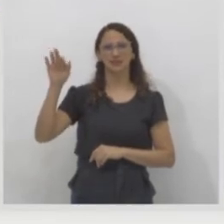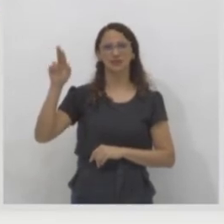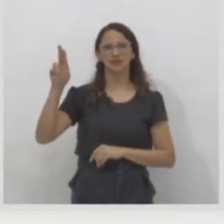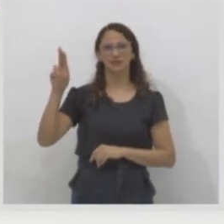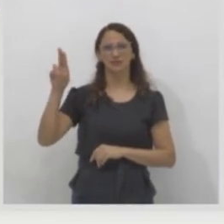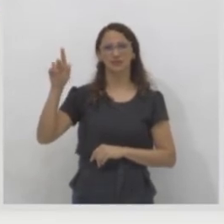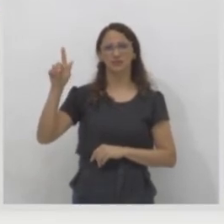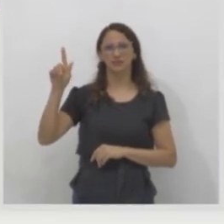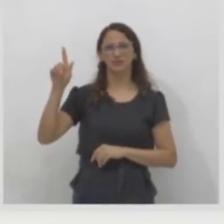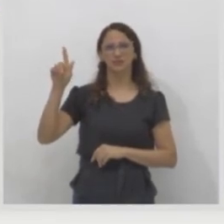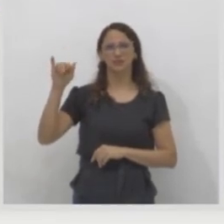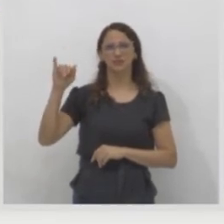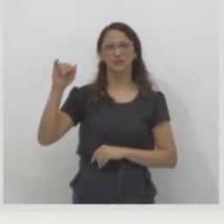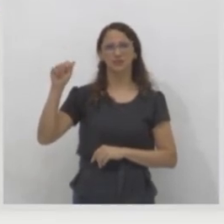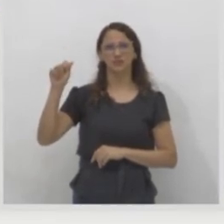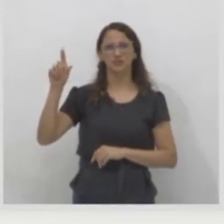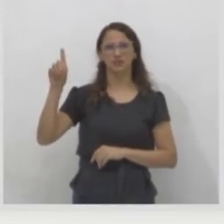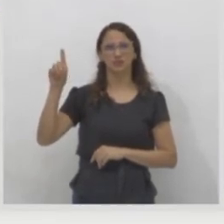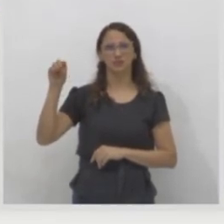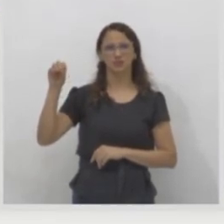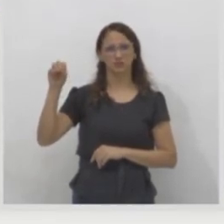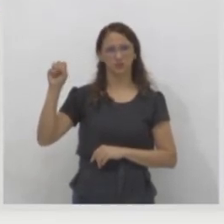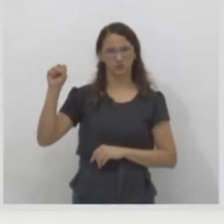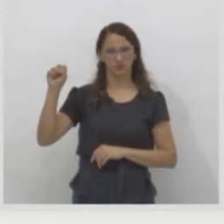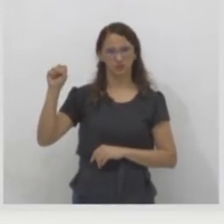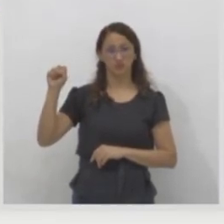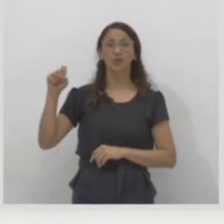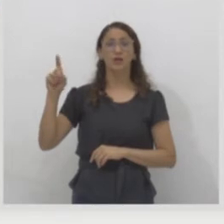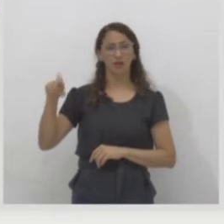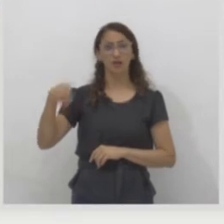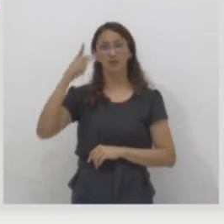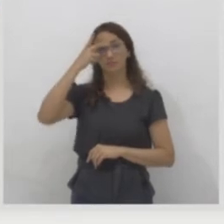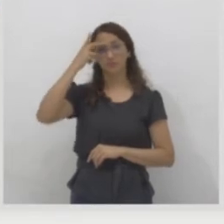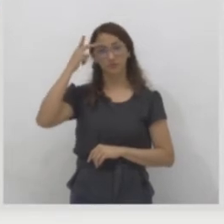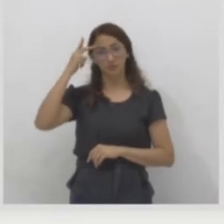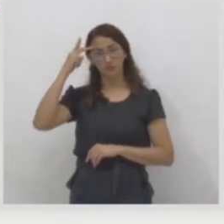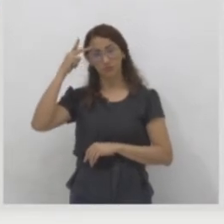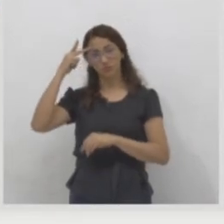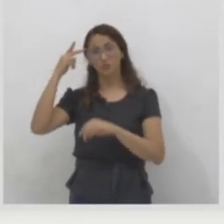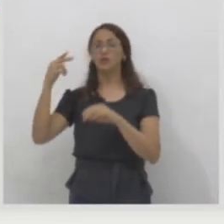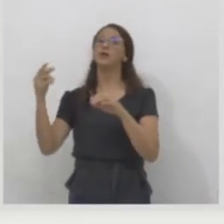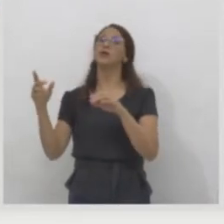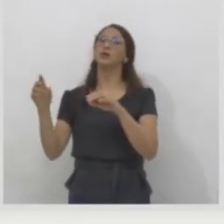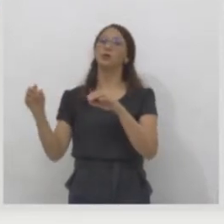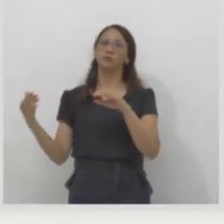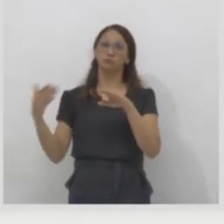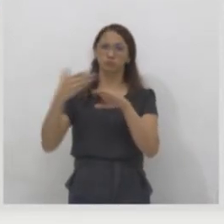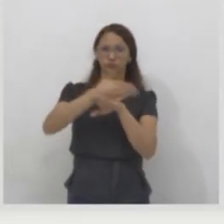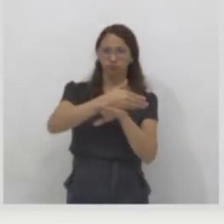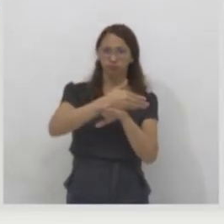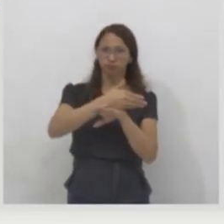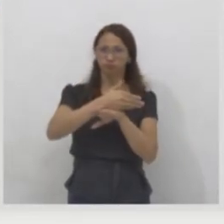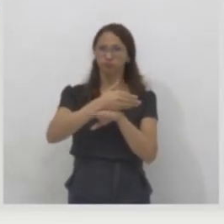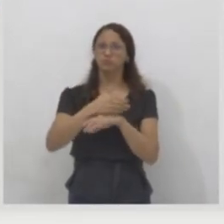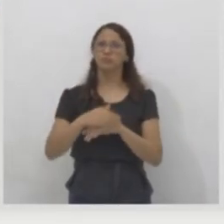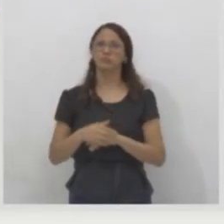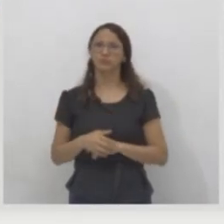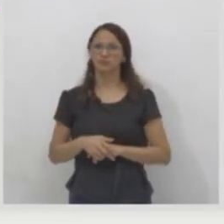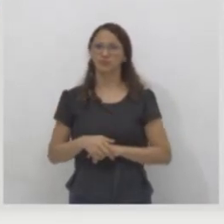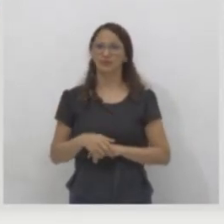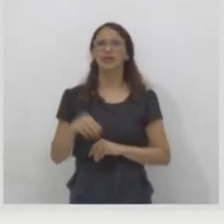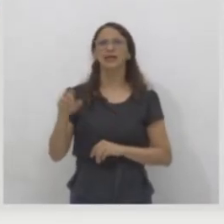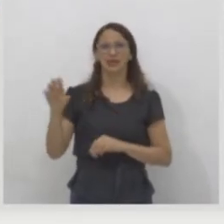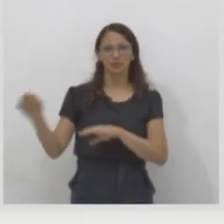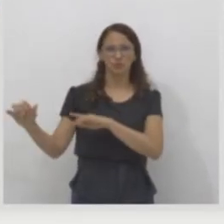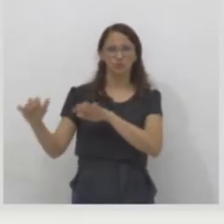é um migrante especial. Ele é tão especial, aluno, que você não vai mais chamá-lo de migrante.